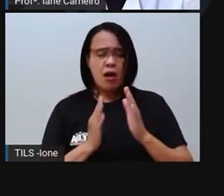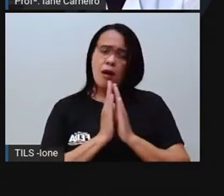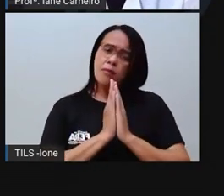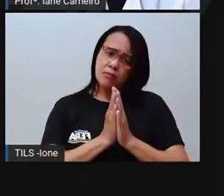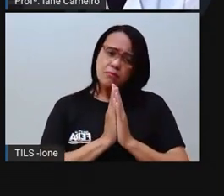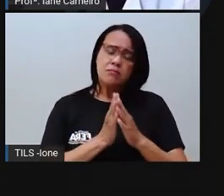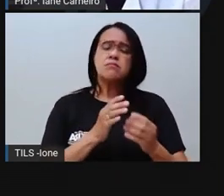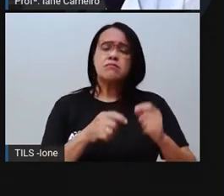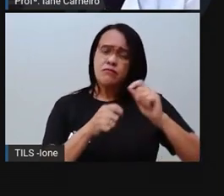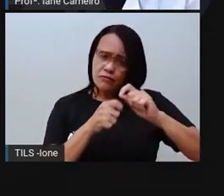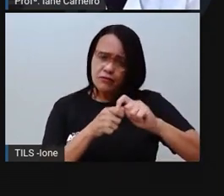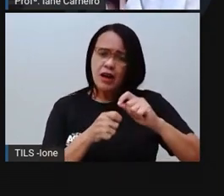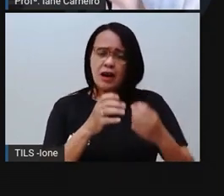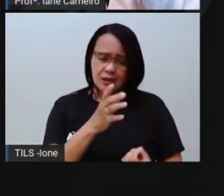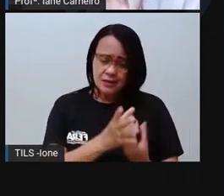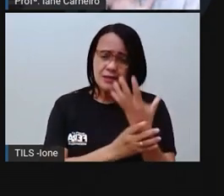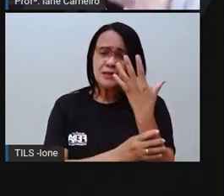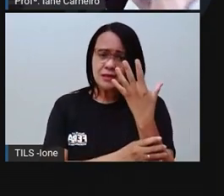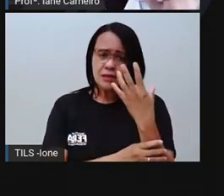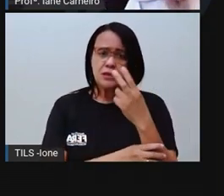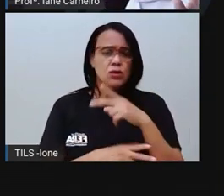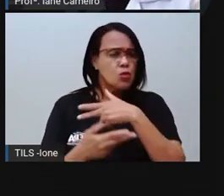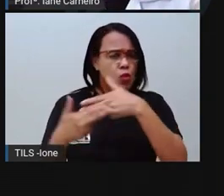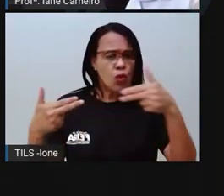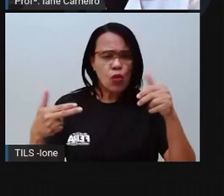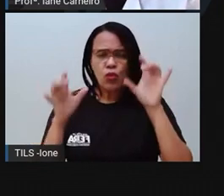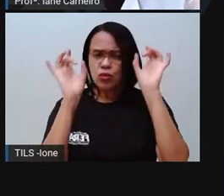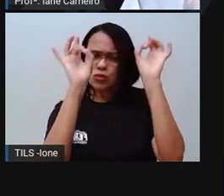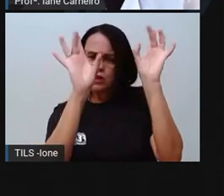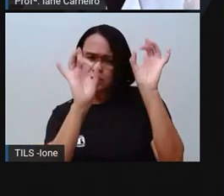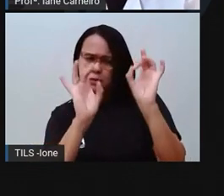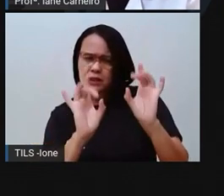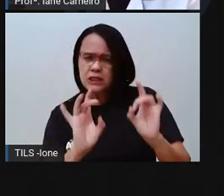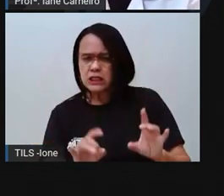ela e que não existisse no mundo inteiro.